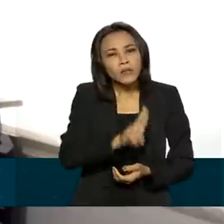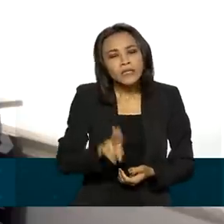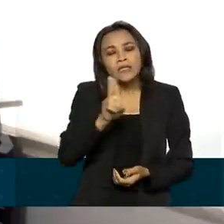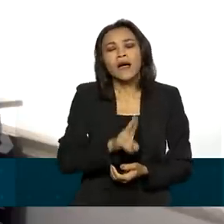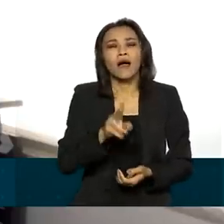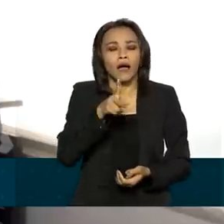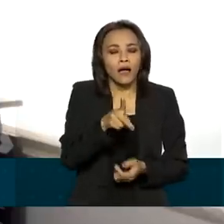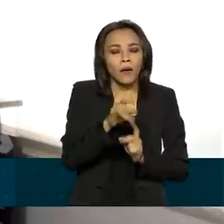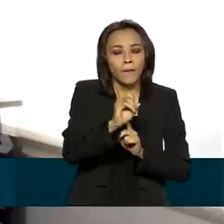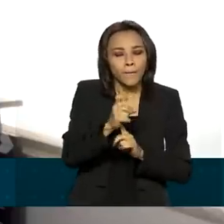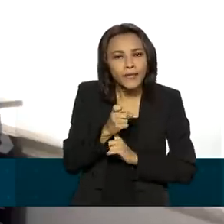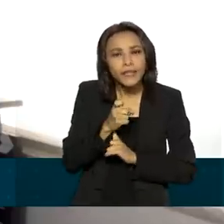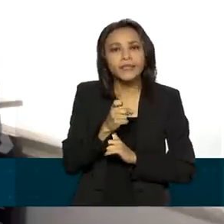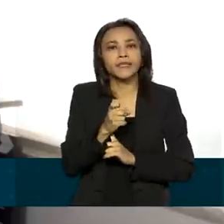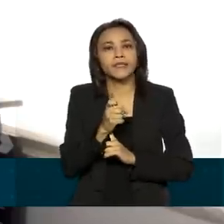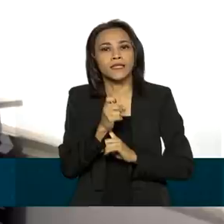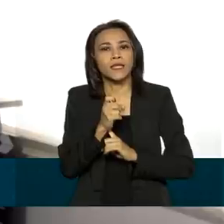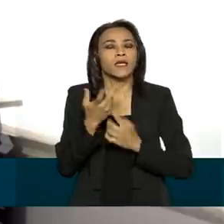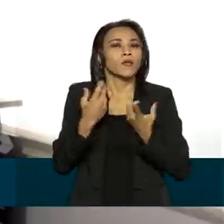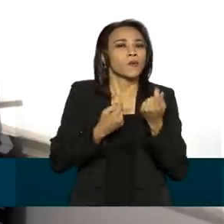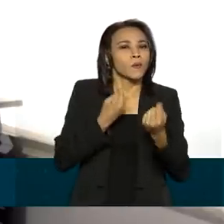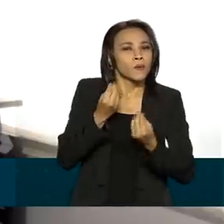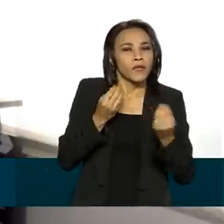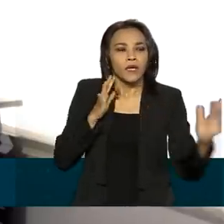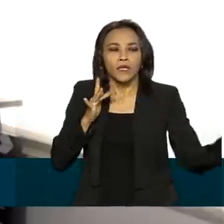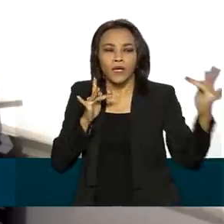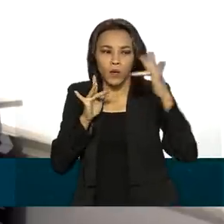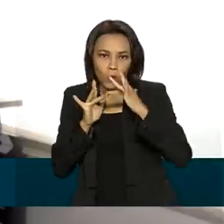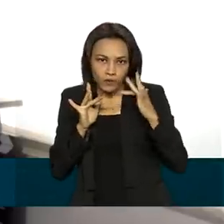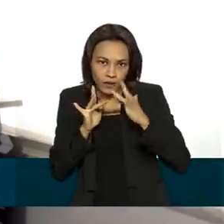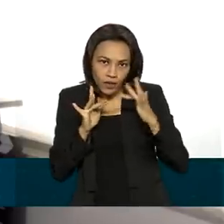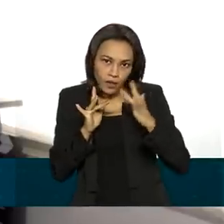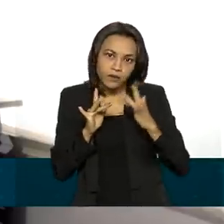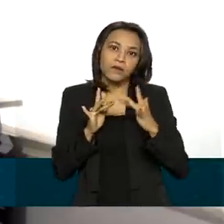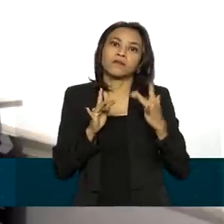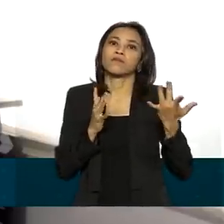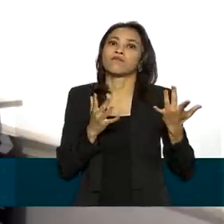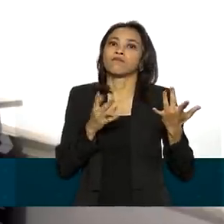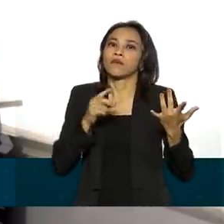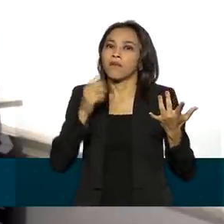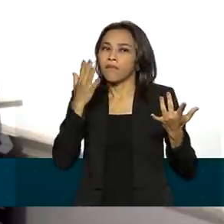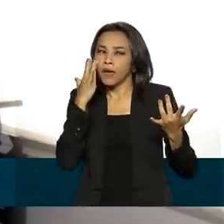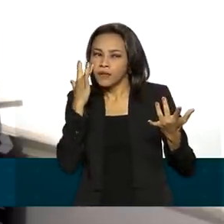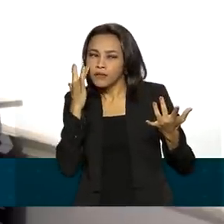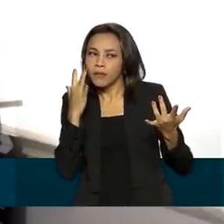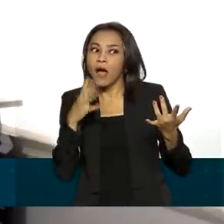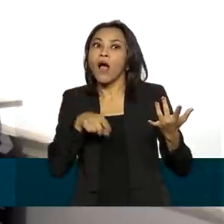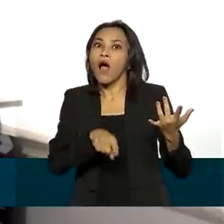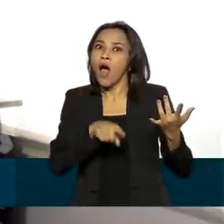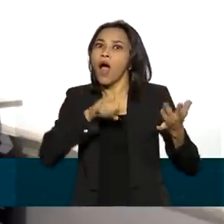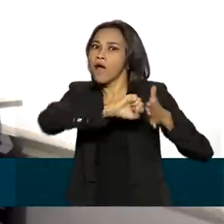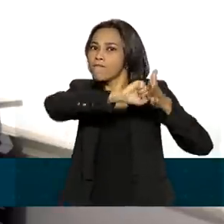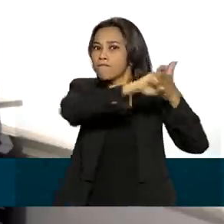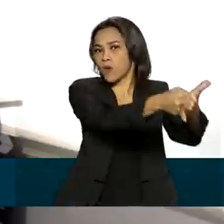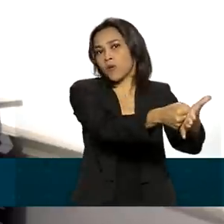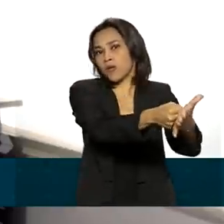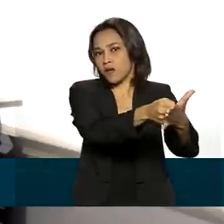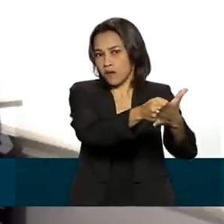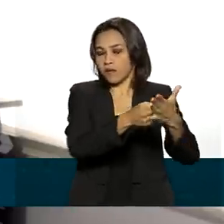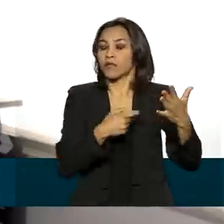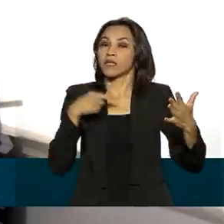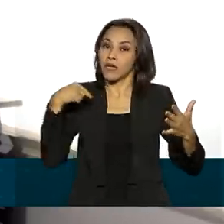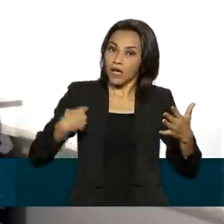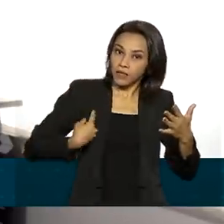para se comunicar com a instituição onde o golpista, o fraudador tem conta, que vai bloquear os recursos. As duas